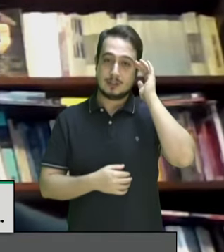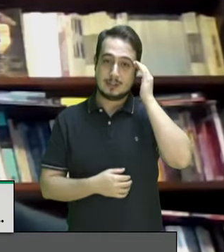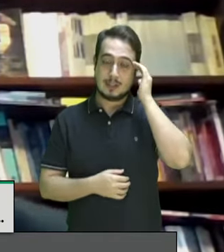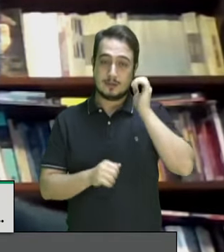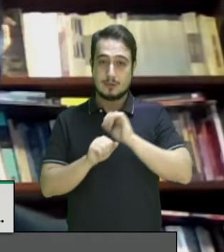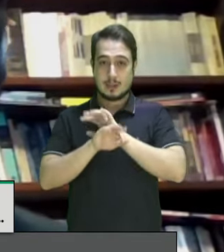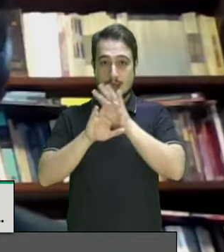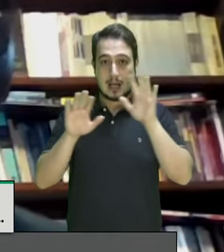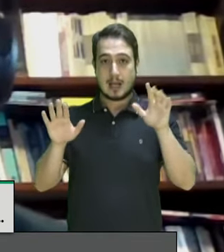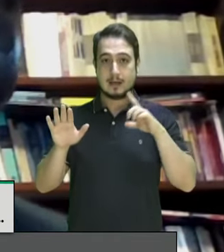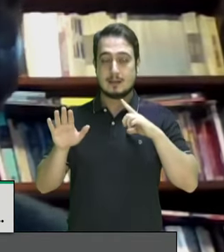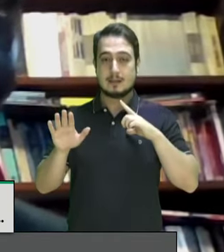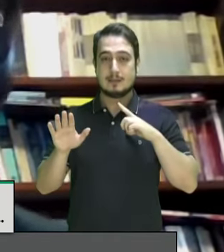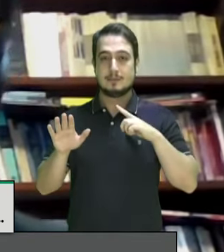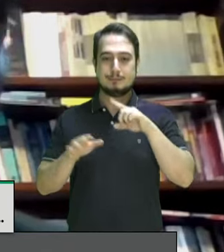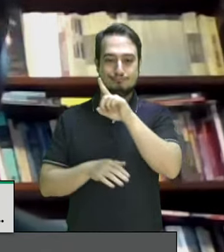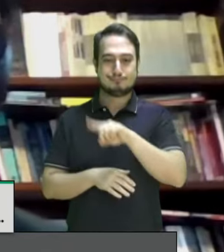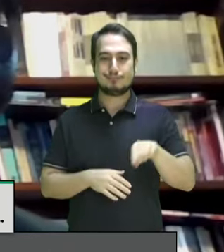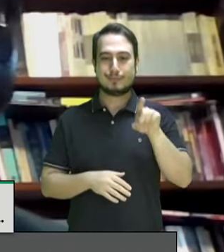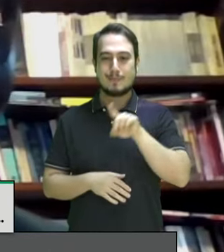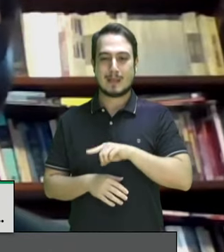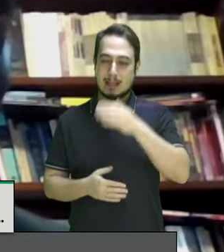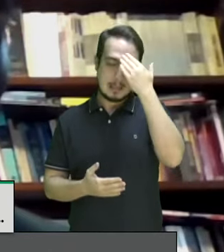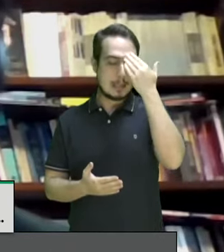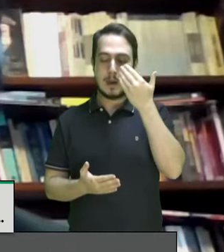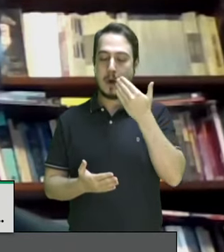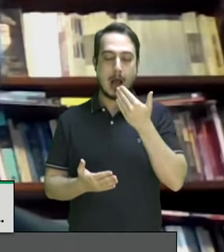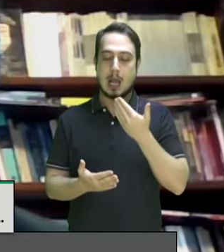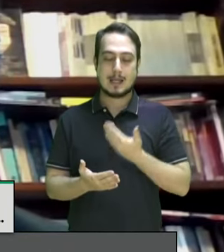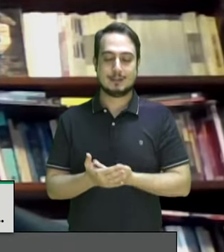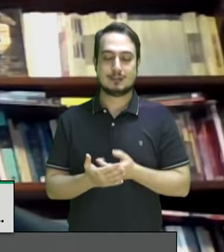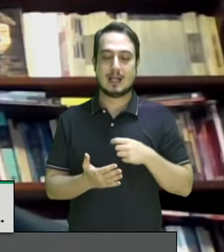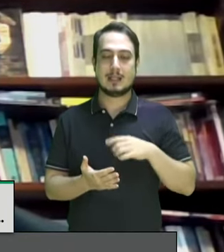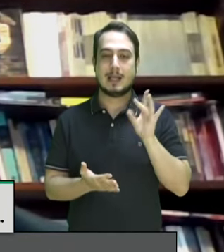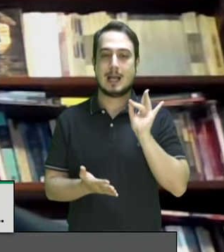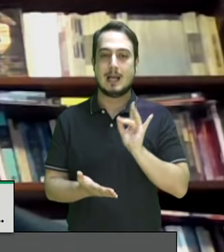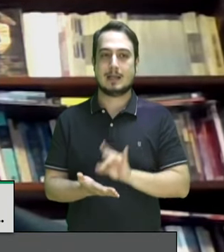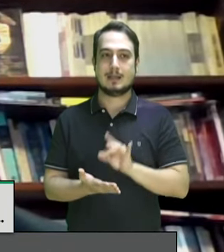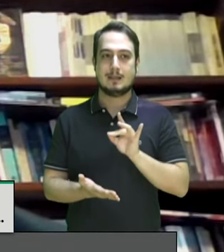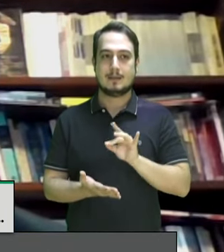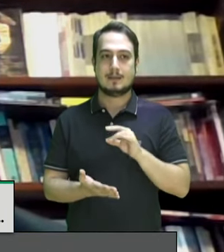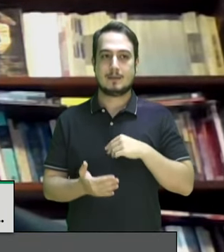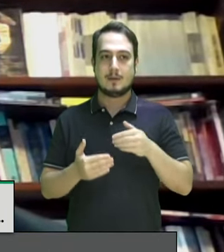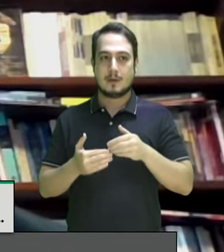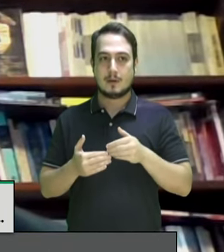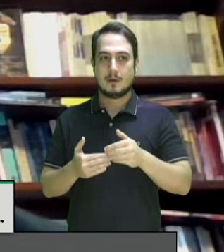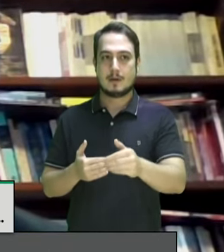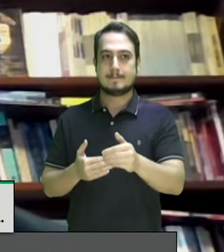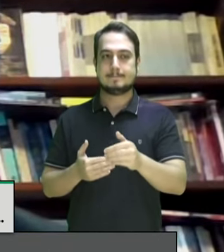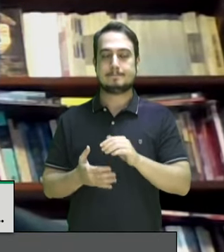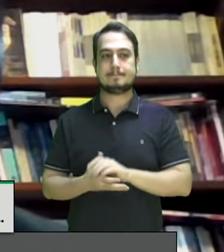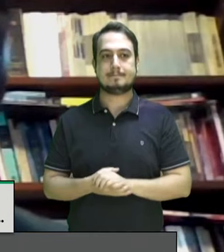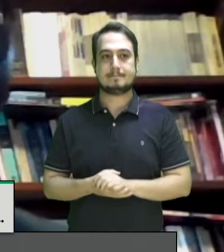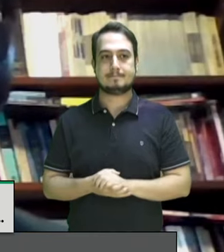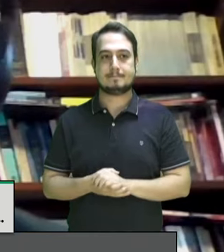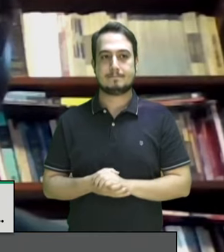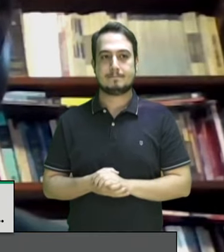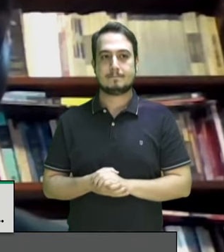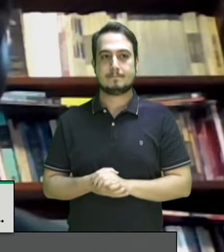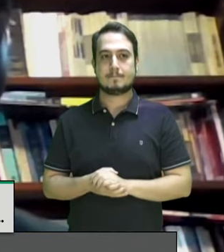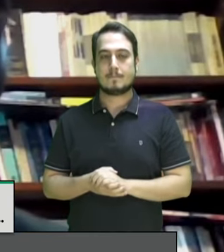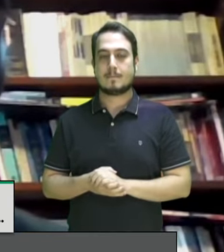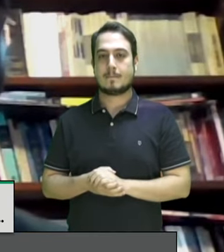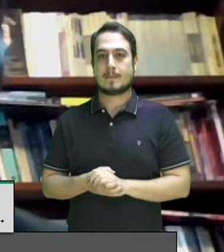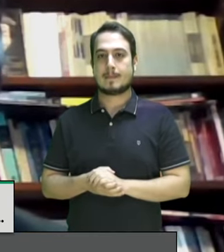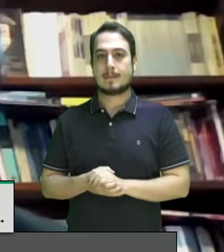de denegação de uma realidade em que obviamente a partir do momento em que recursos não